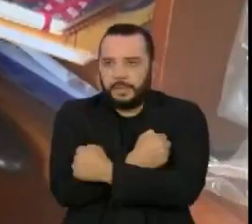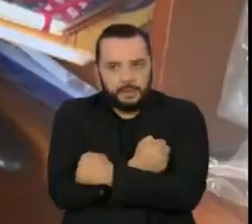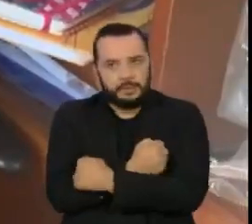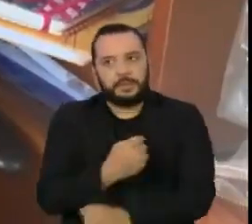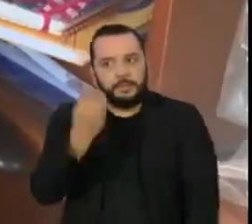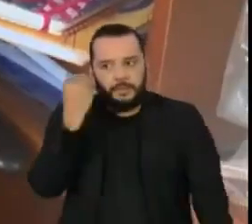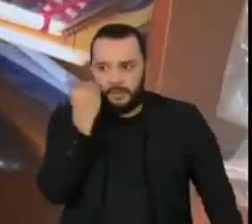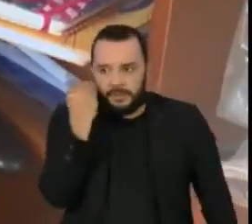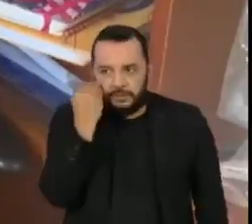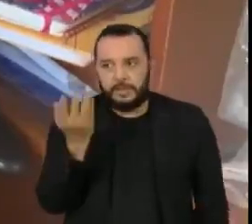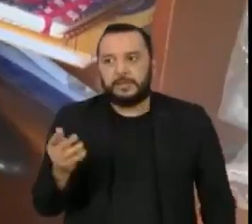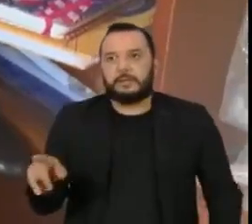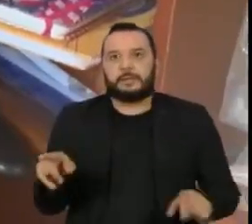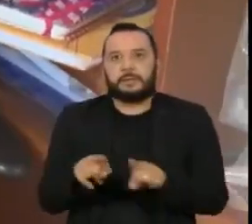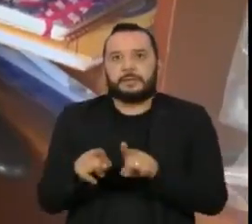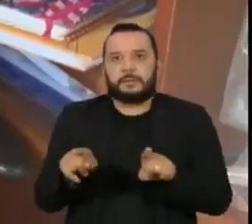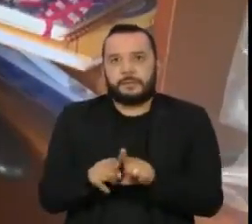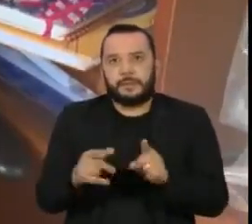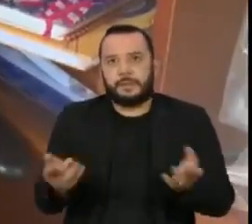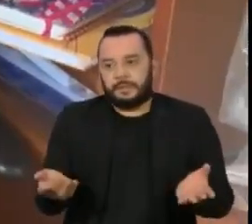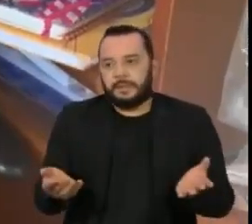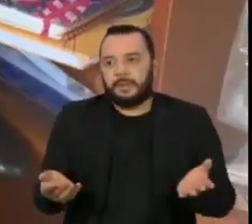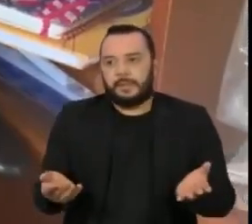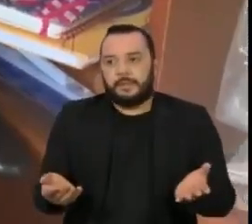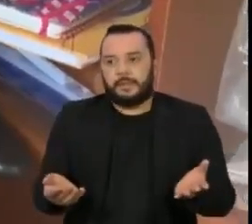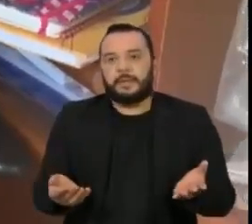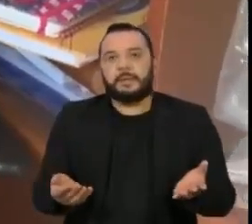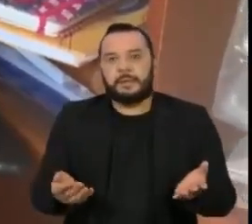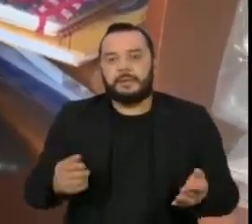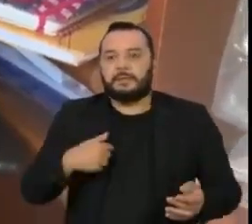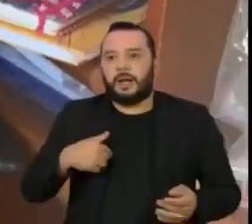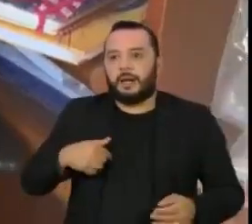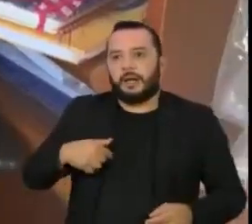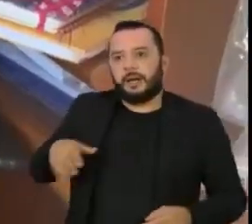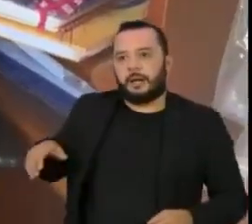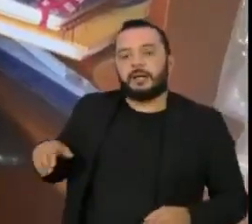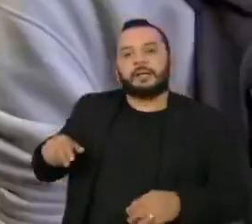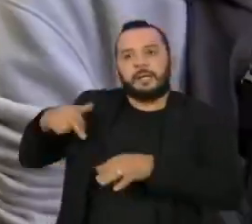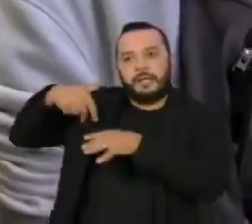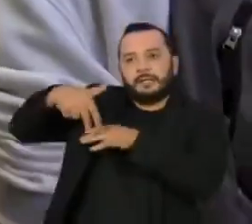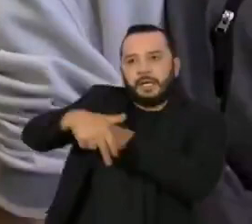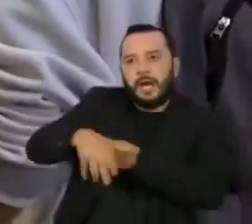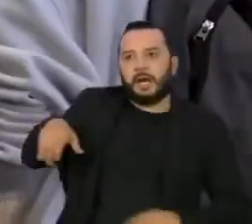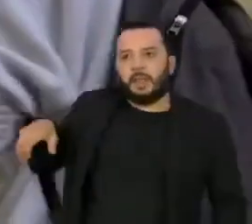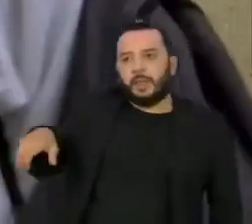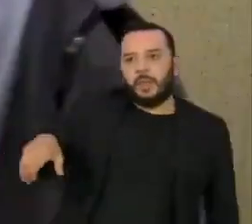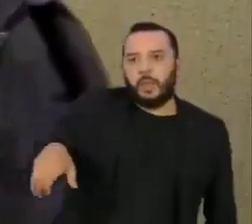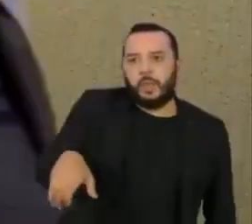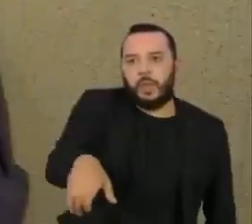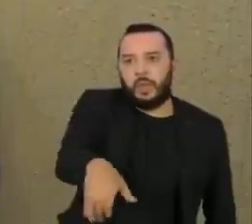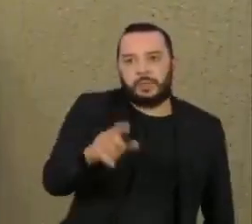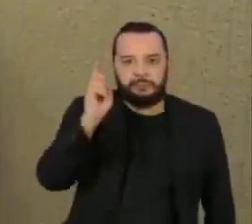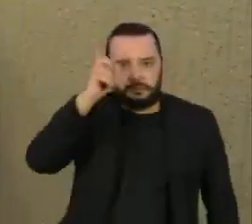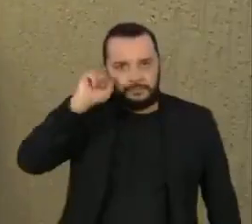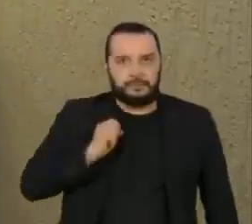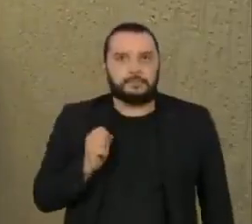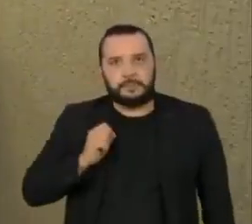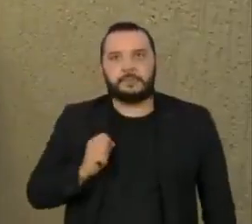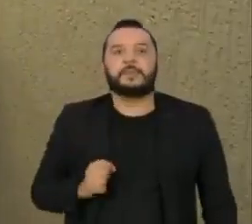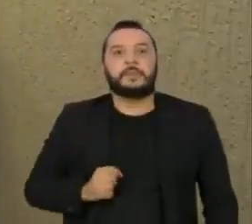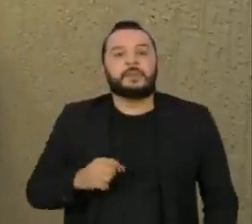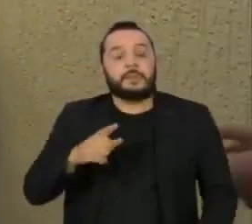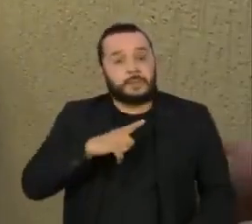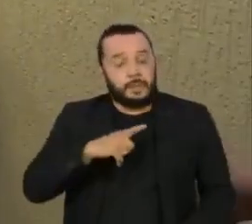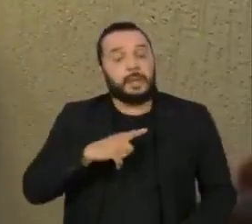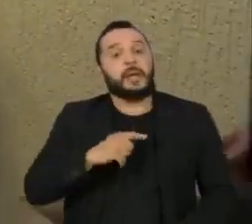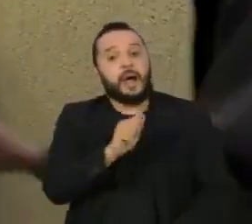beijar e nem tocar no corrimão da escada. A estudante de 11 anos é uma entre